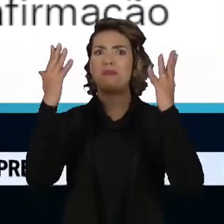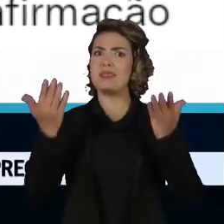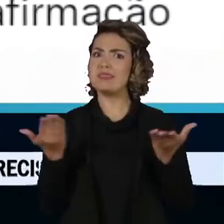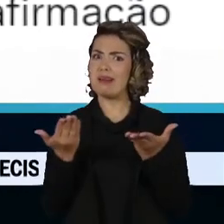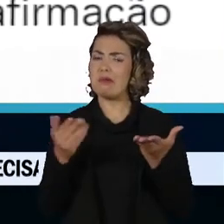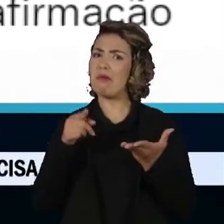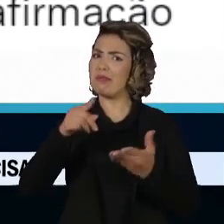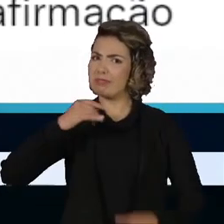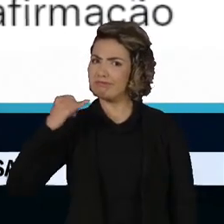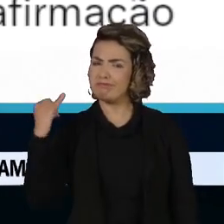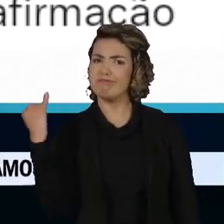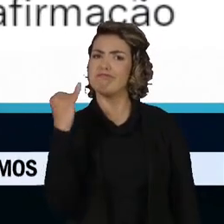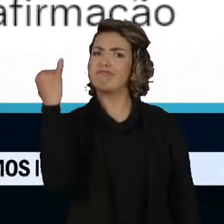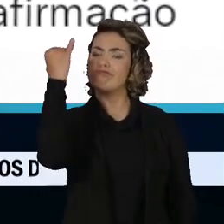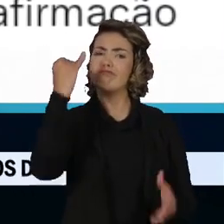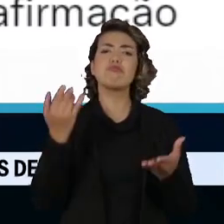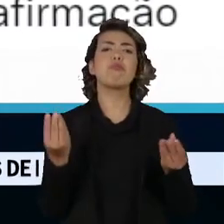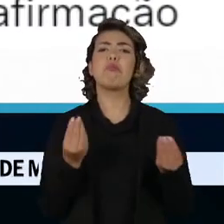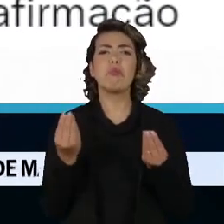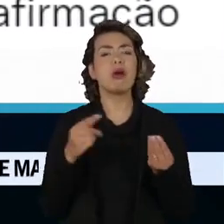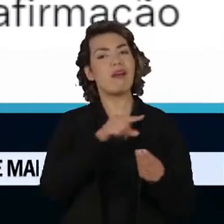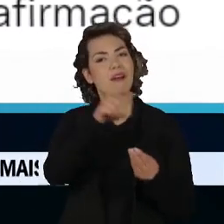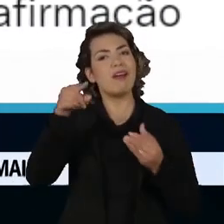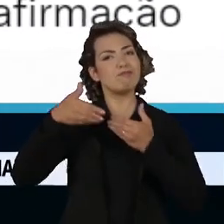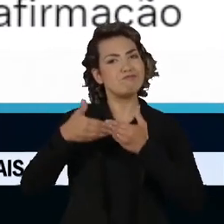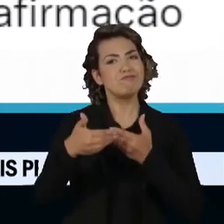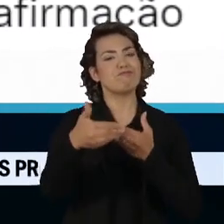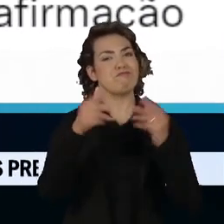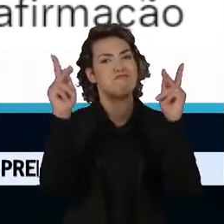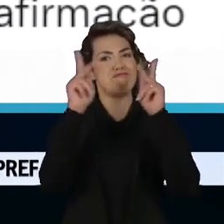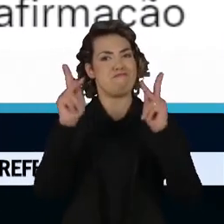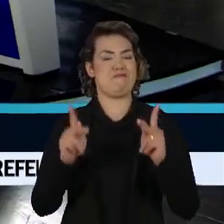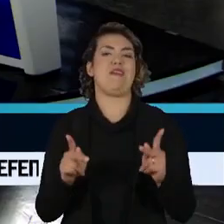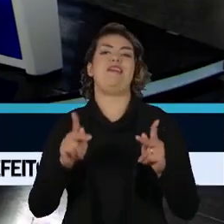fundamental para reafirmar a vocação de paz da América do Sul.